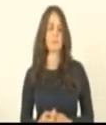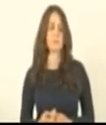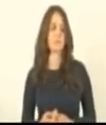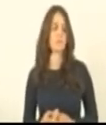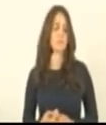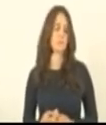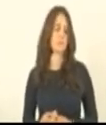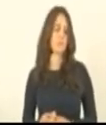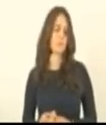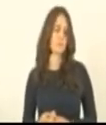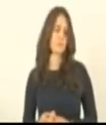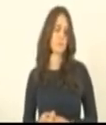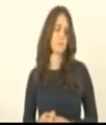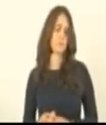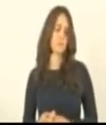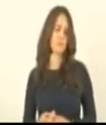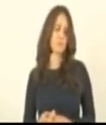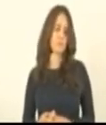Dari.